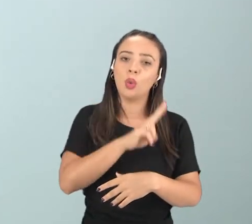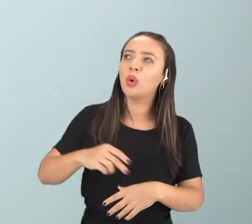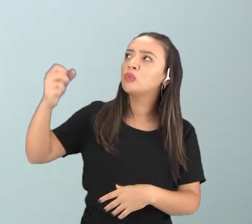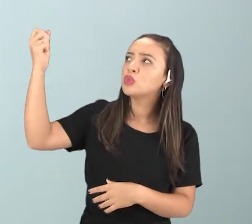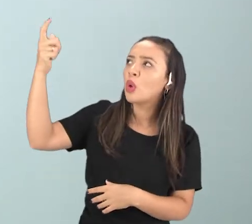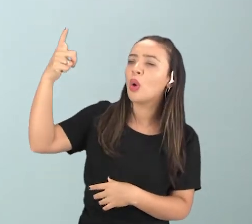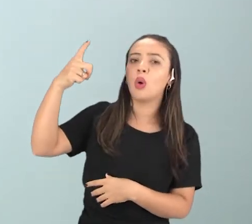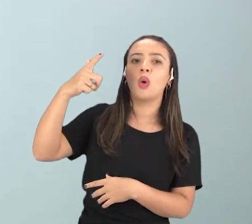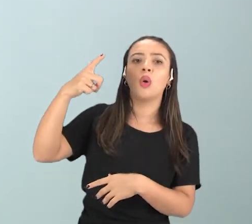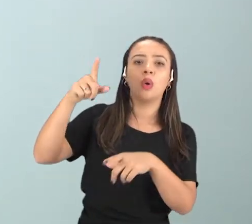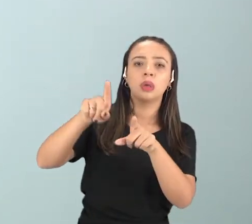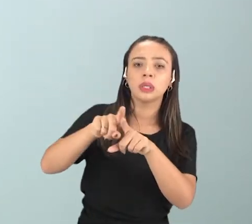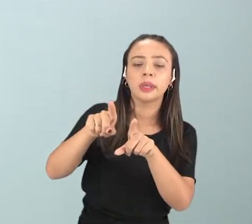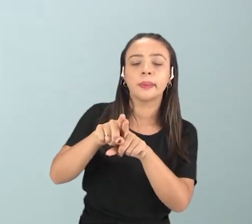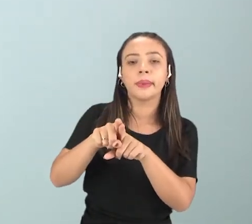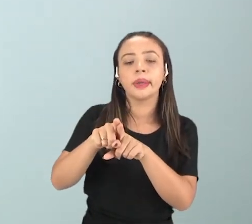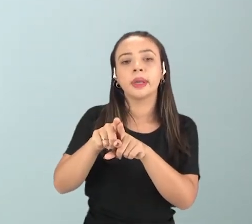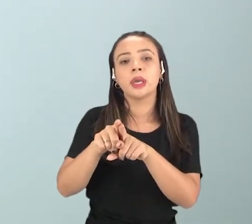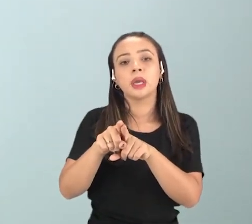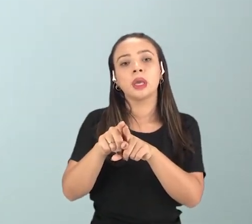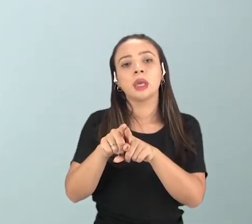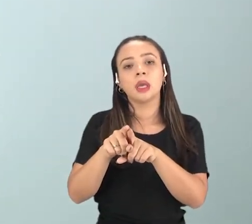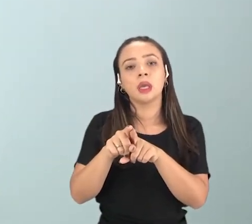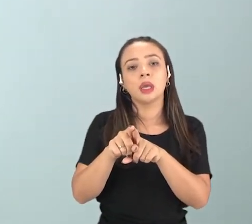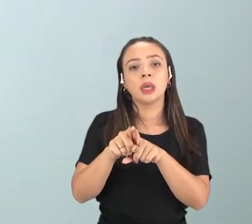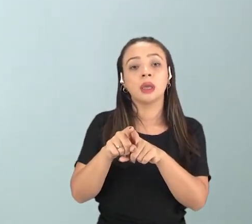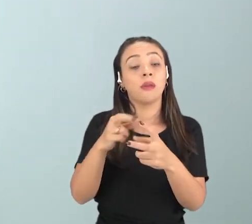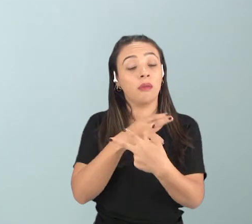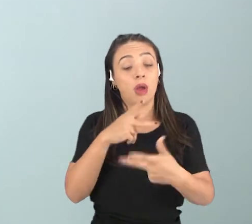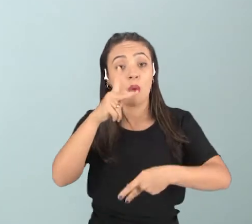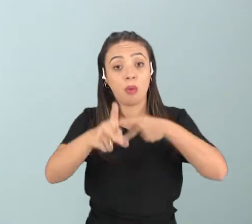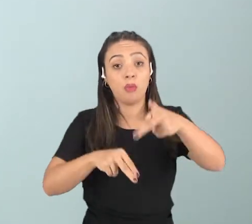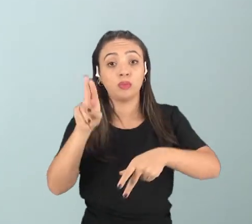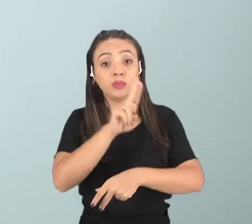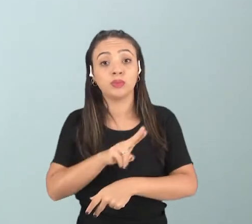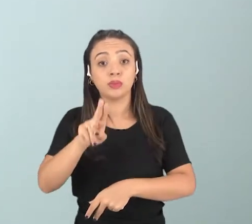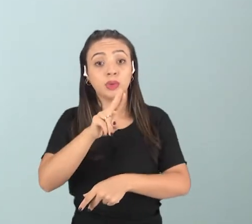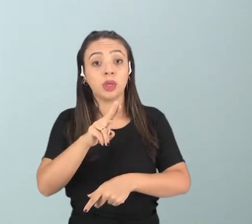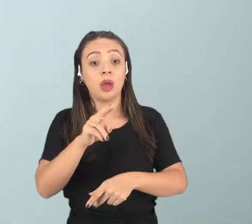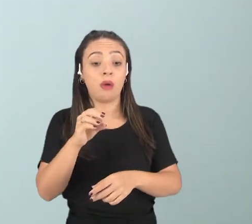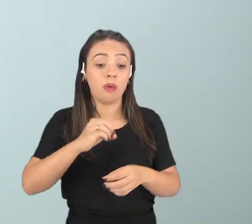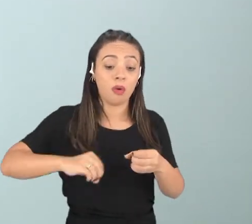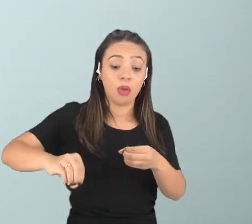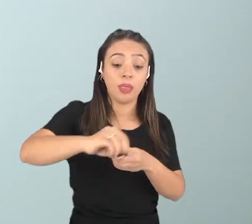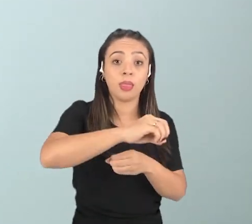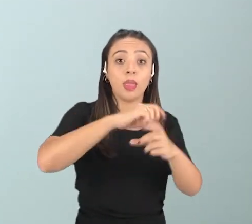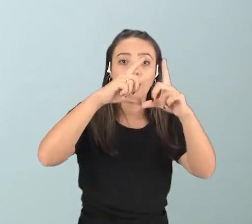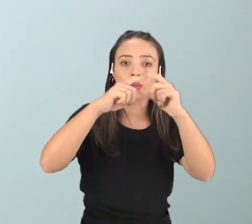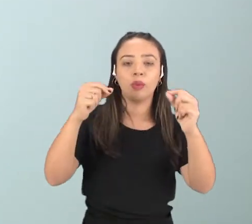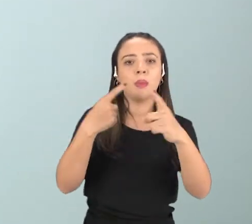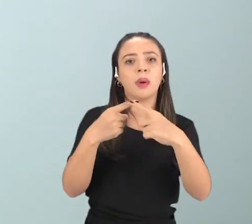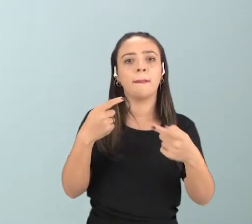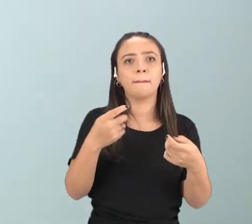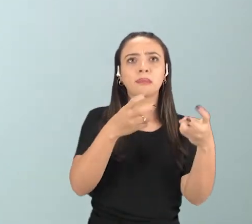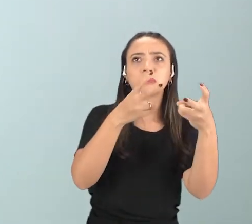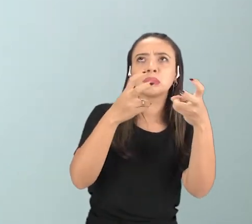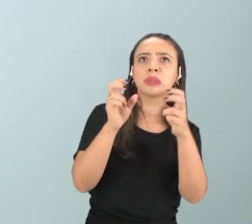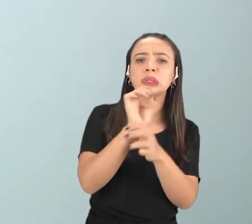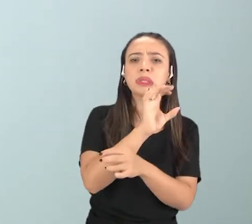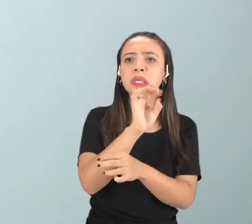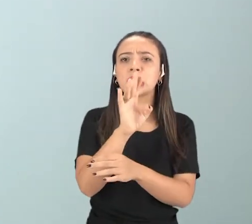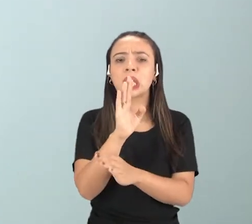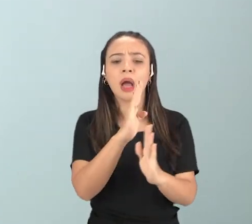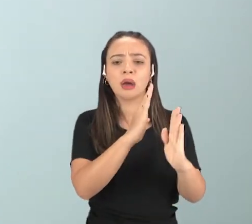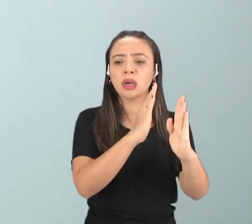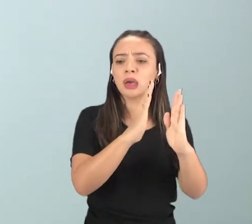a própria marcação de dias e noites, e algumas civilizações começaram a usar o ciclo da Lua. Elas observaram que cada fase tinha um período de